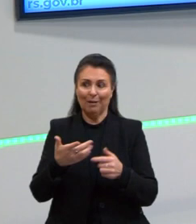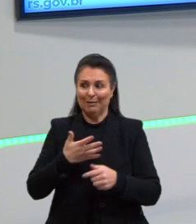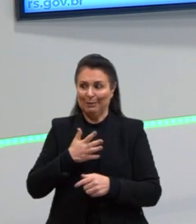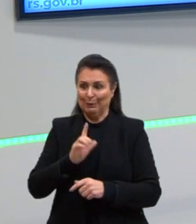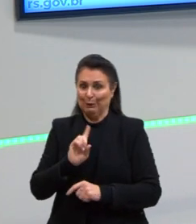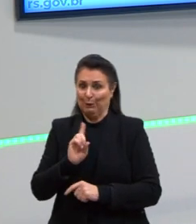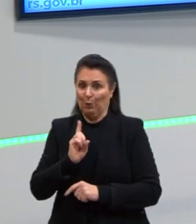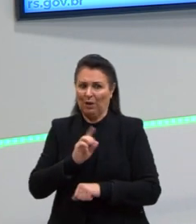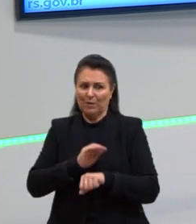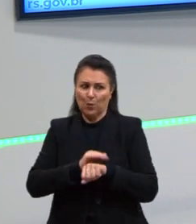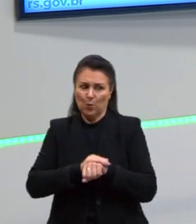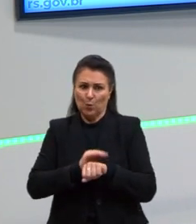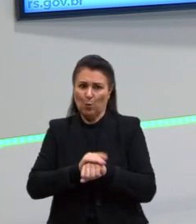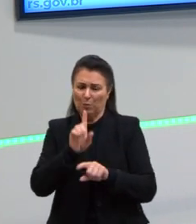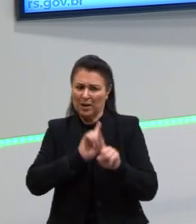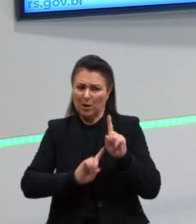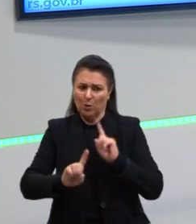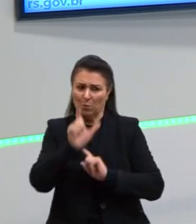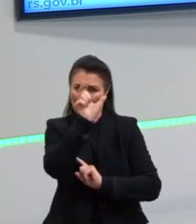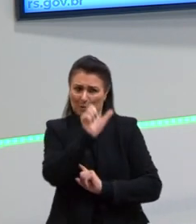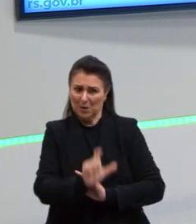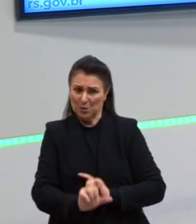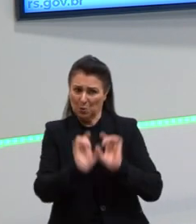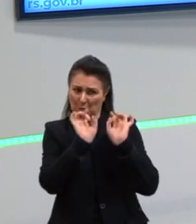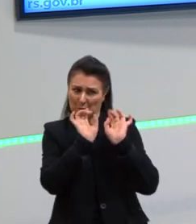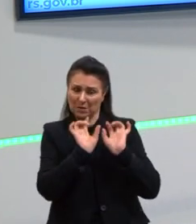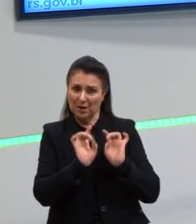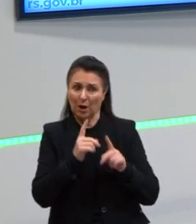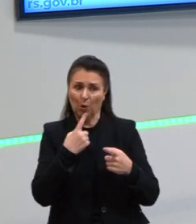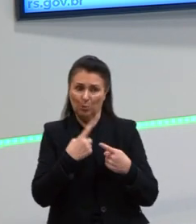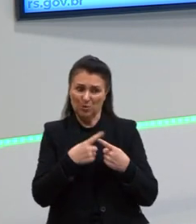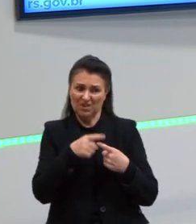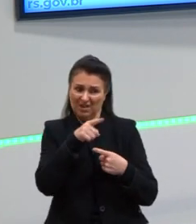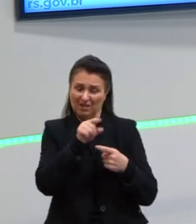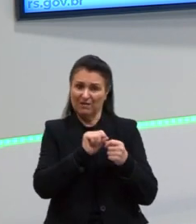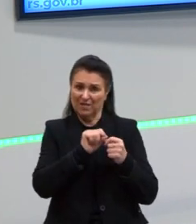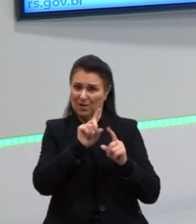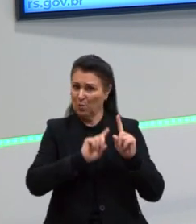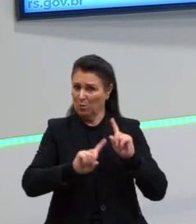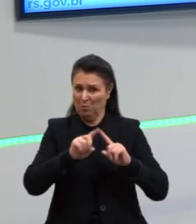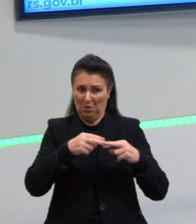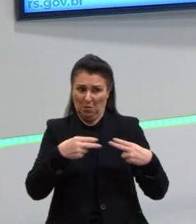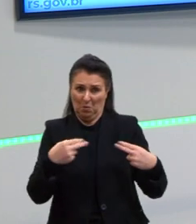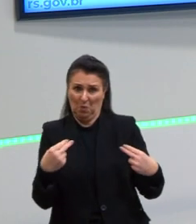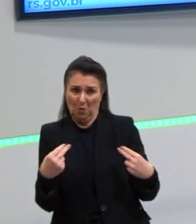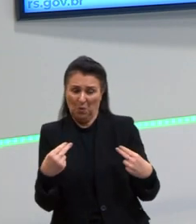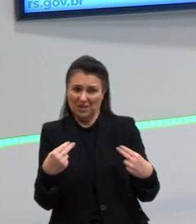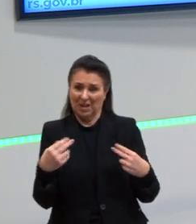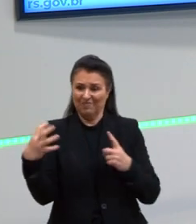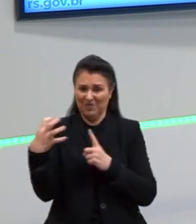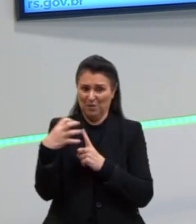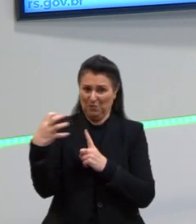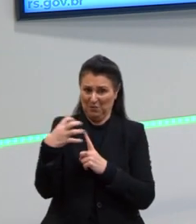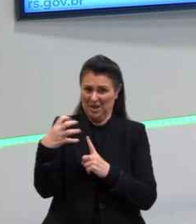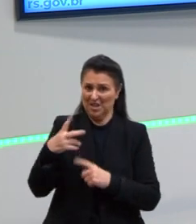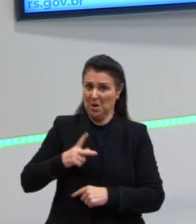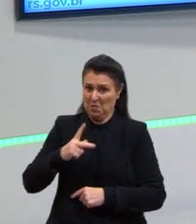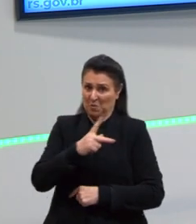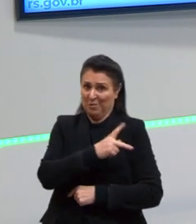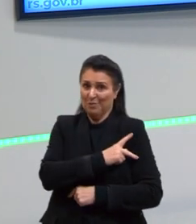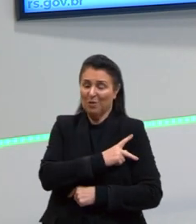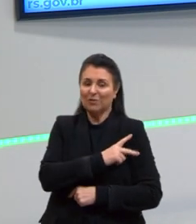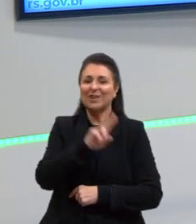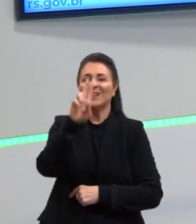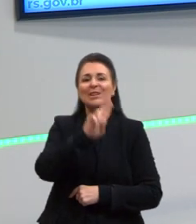alguém especificamente, por alguma ação que influencia a vida do povo, o eles fazem? Colocam ali um